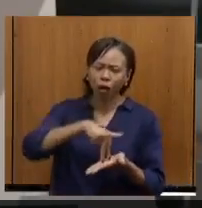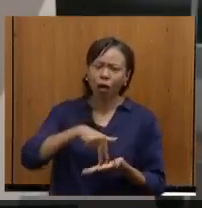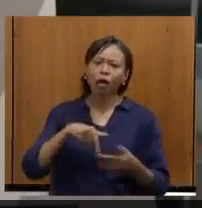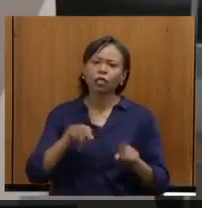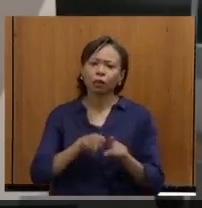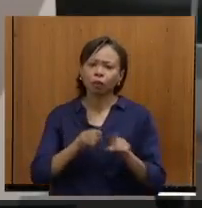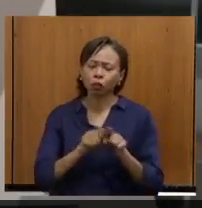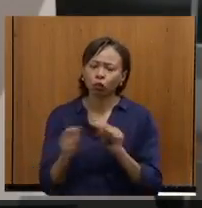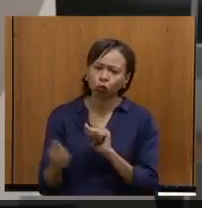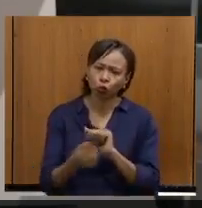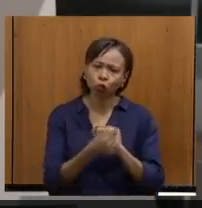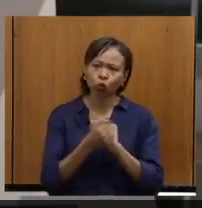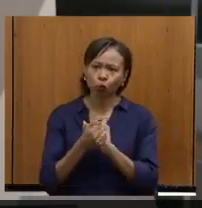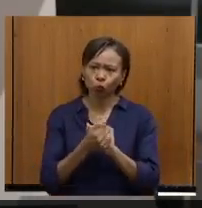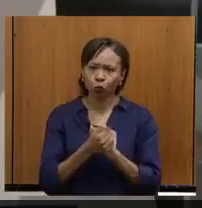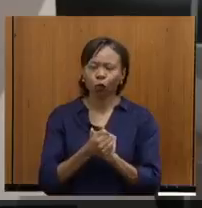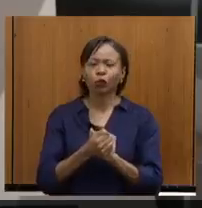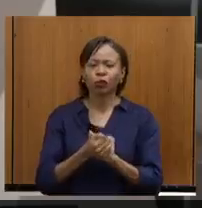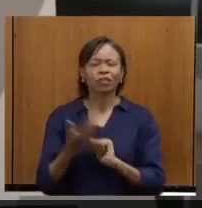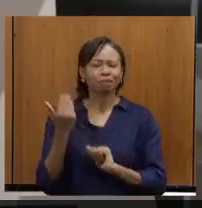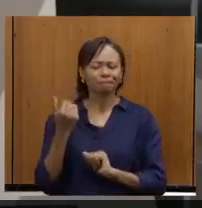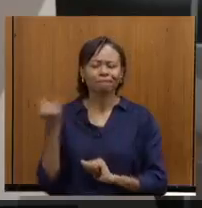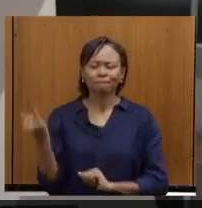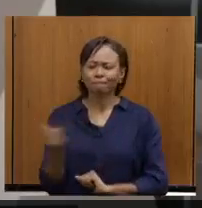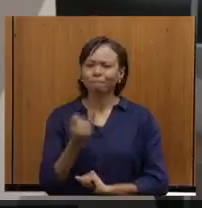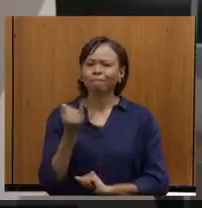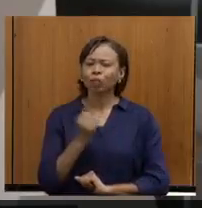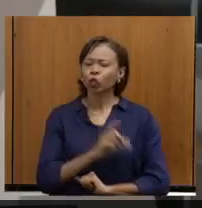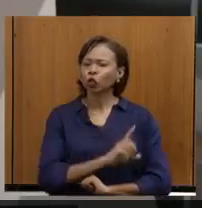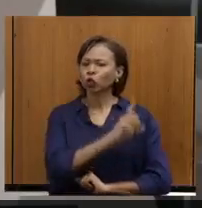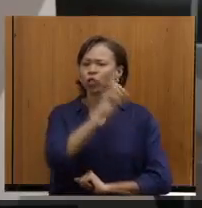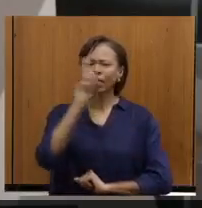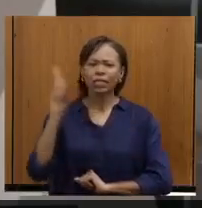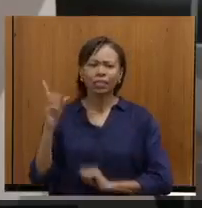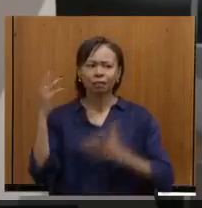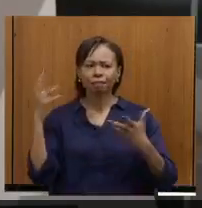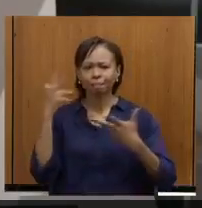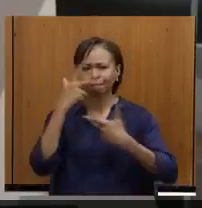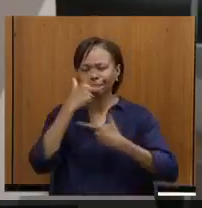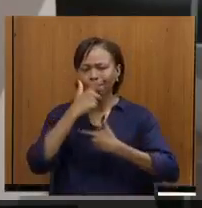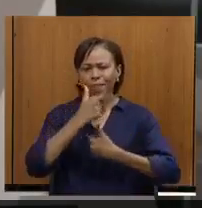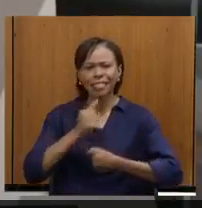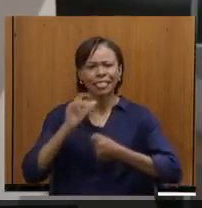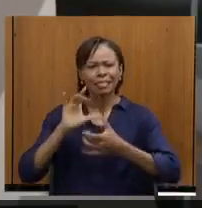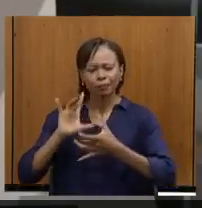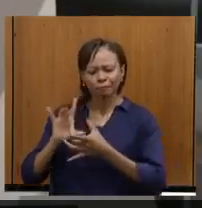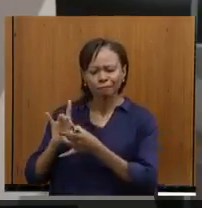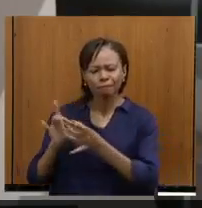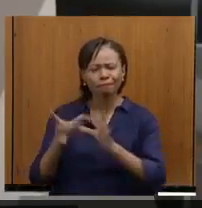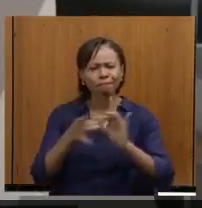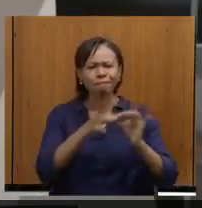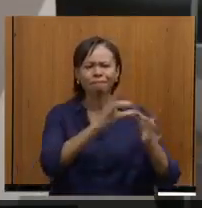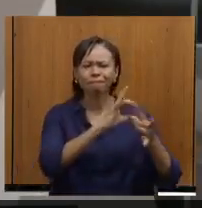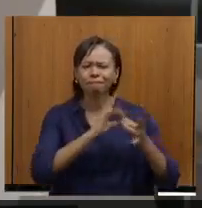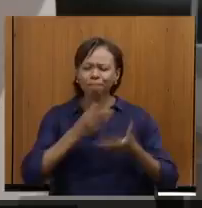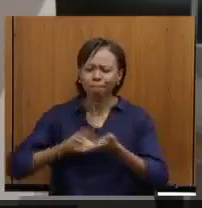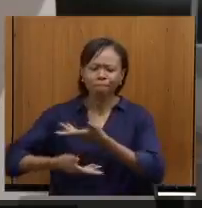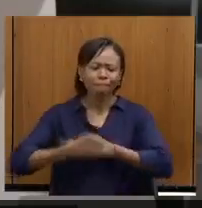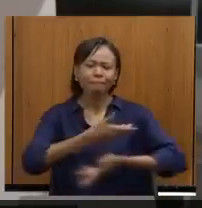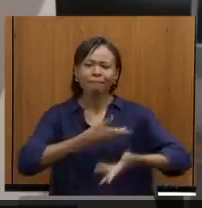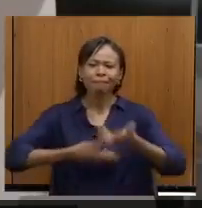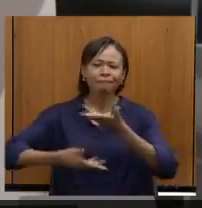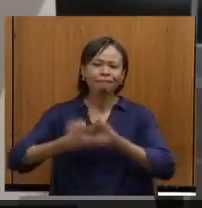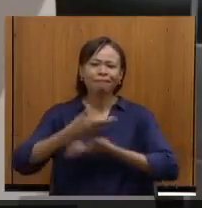ficou conosco, e foi realmente muito importante, um dia muito bonito, de muita integração, num sentido muito